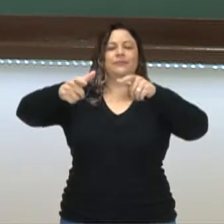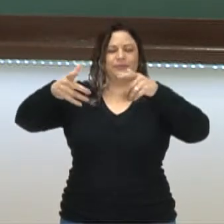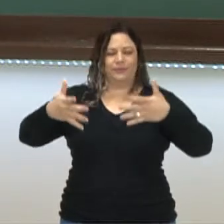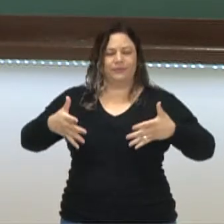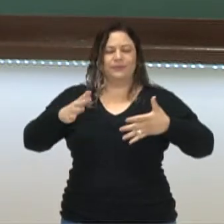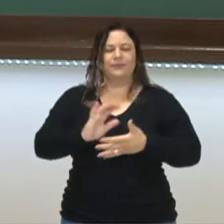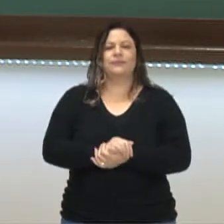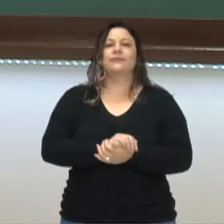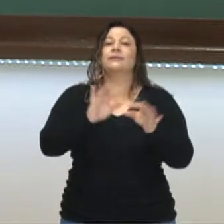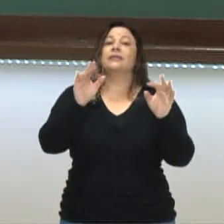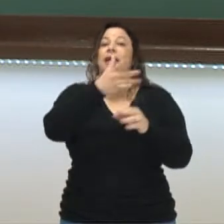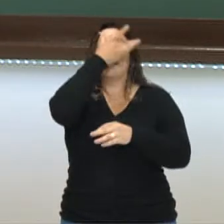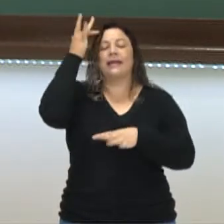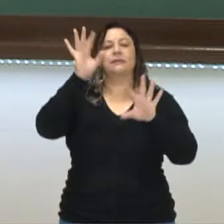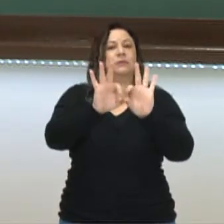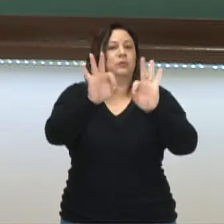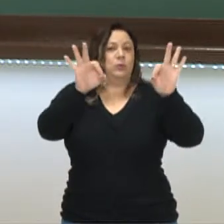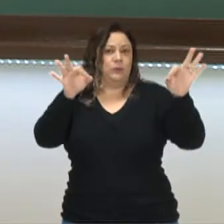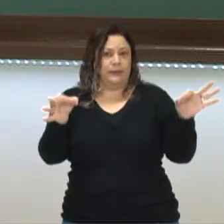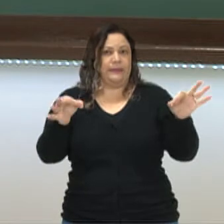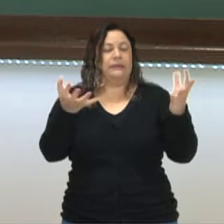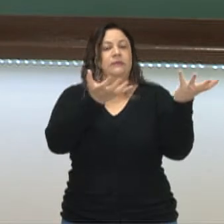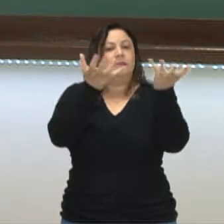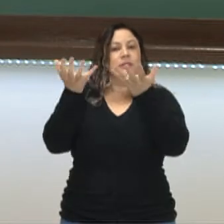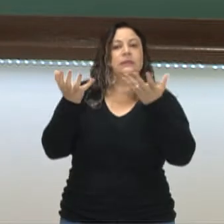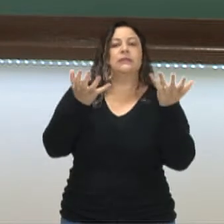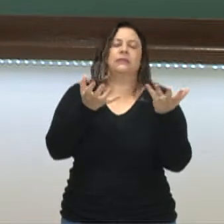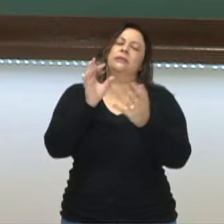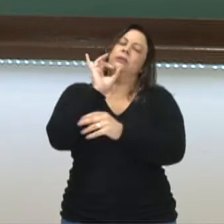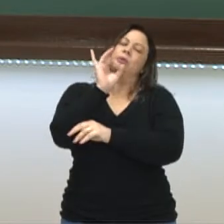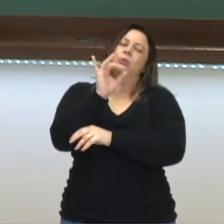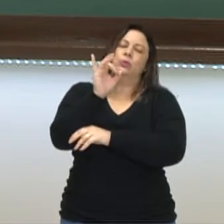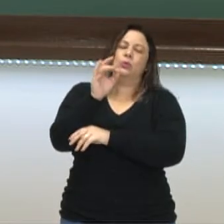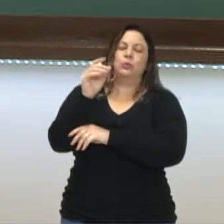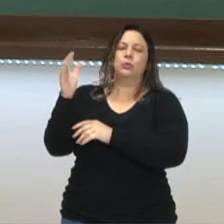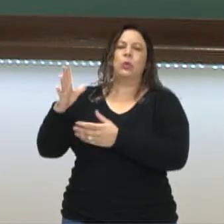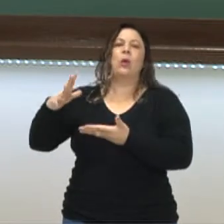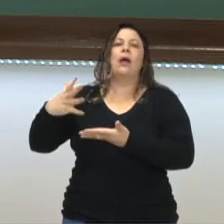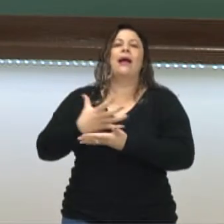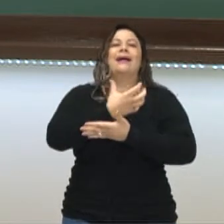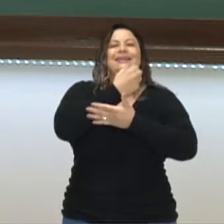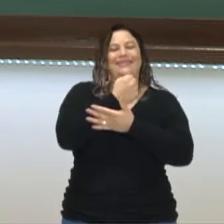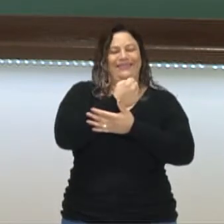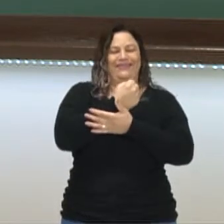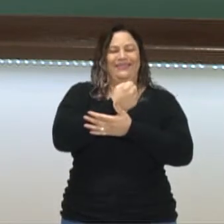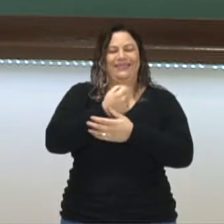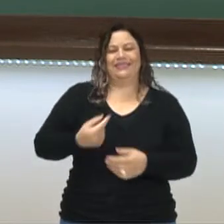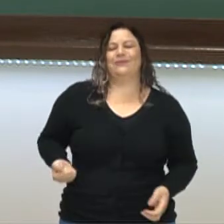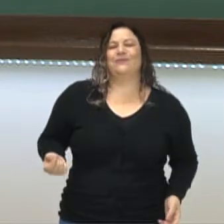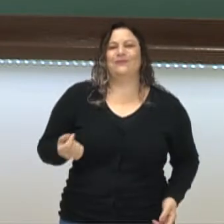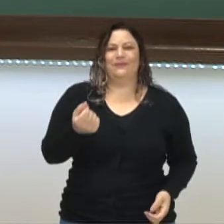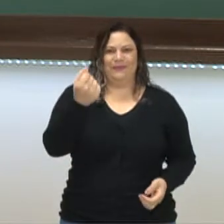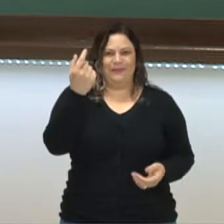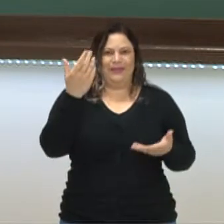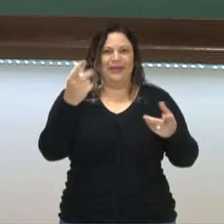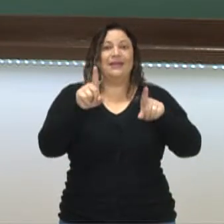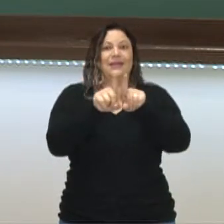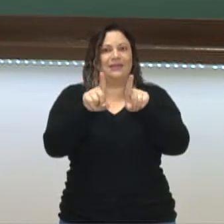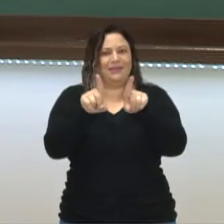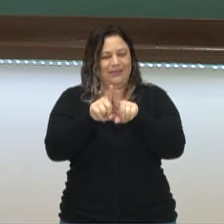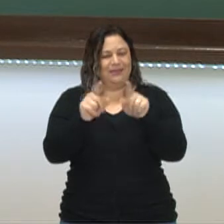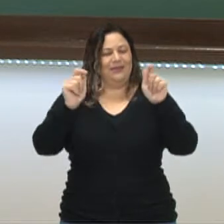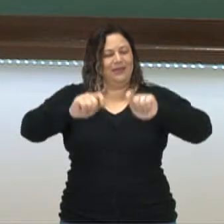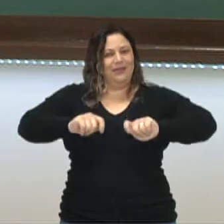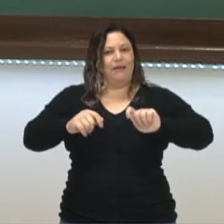pessoas simples, elas queriam, tão somente, alcançar a salvação eterna. Ainda havia aqueles que